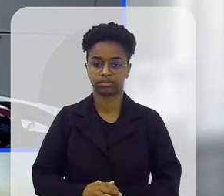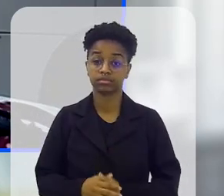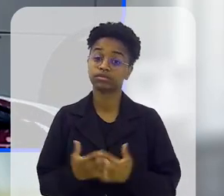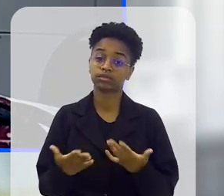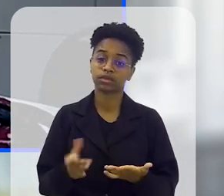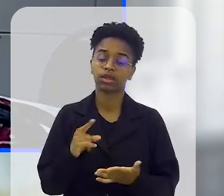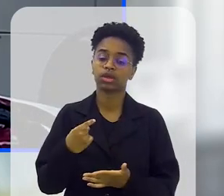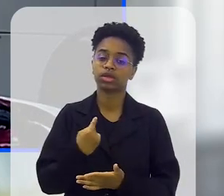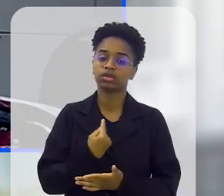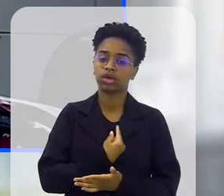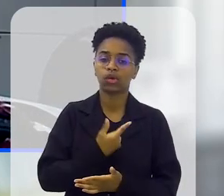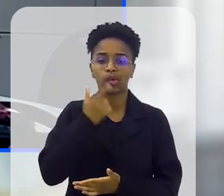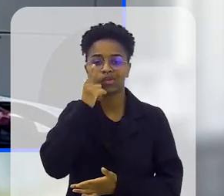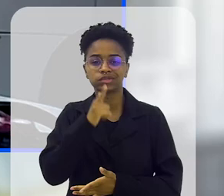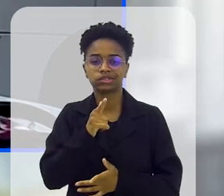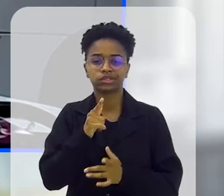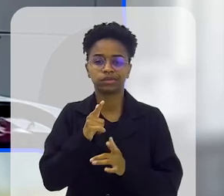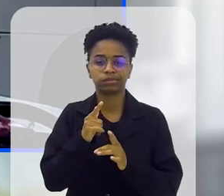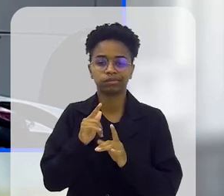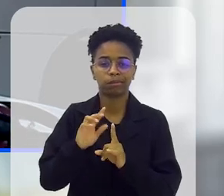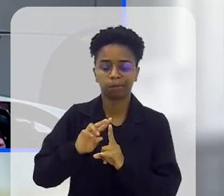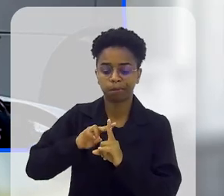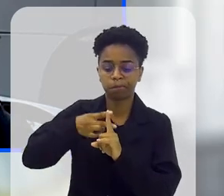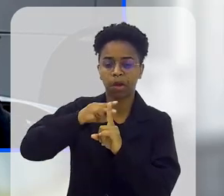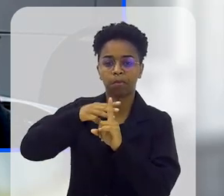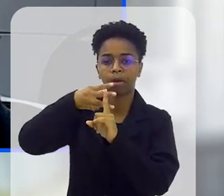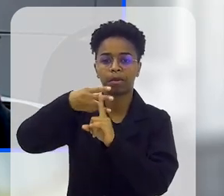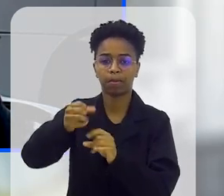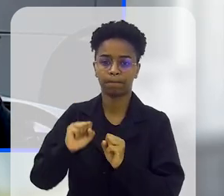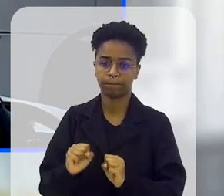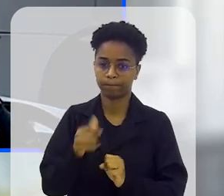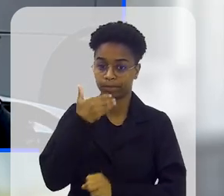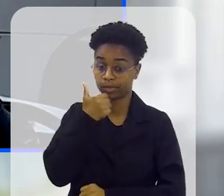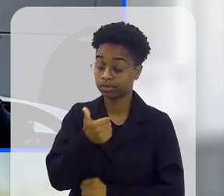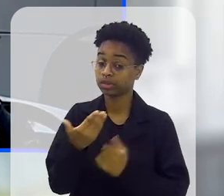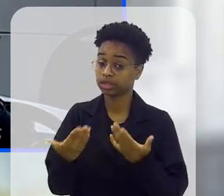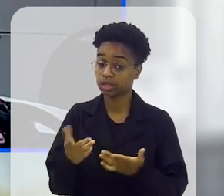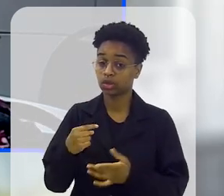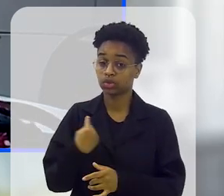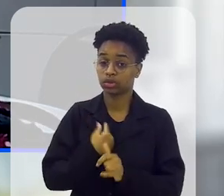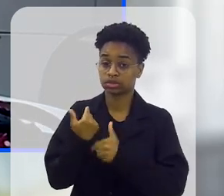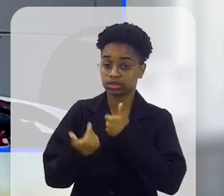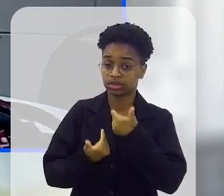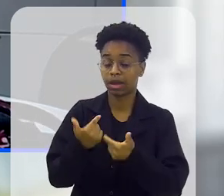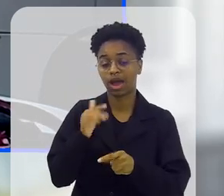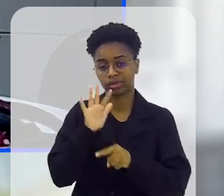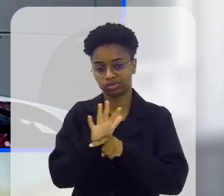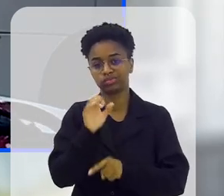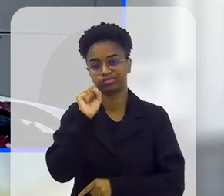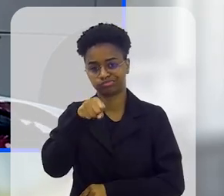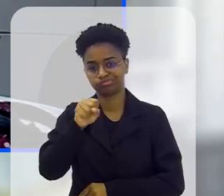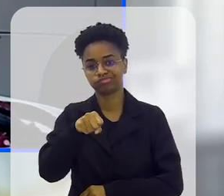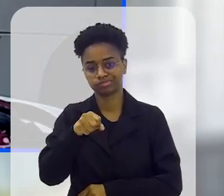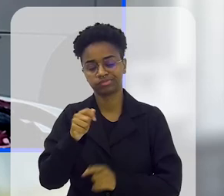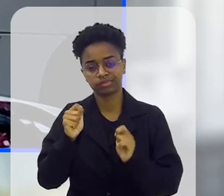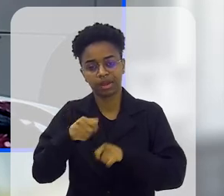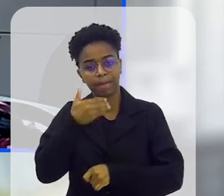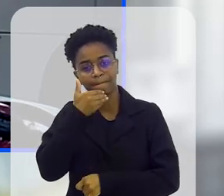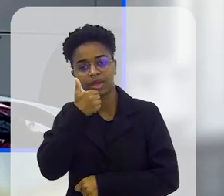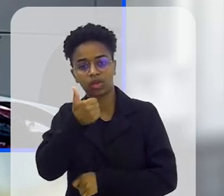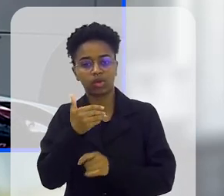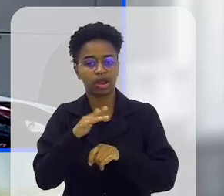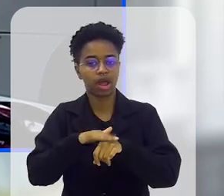tratamento. Com isso, as chances são maiores. Então, eu acho que a casa, o trabalho que nós desenvolvemos, ajuda, sim, a